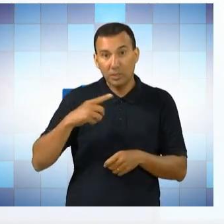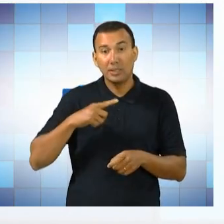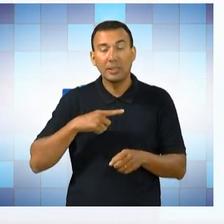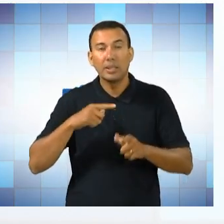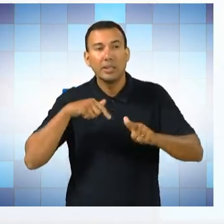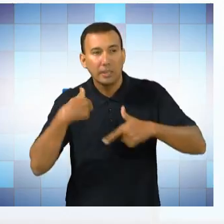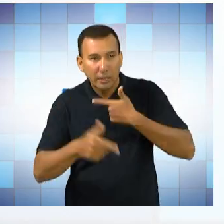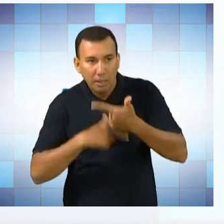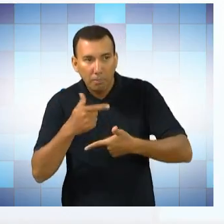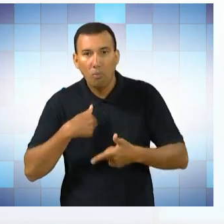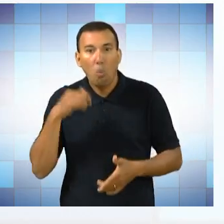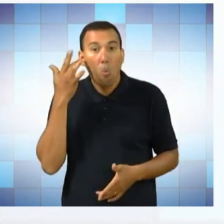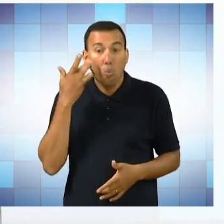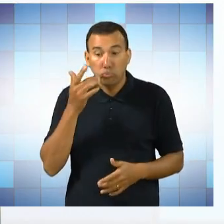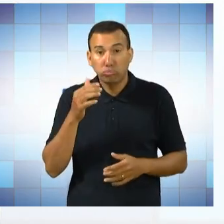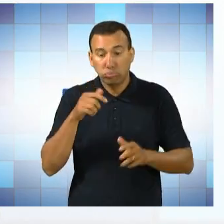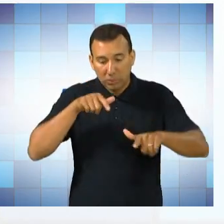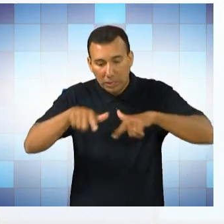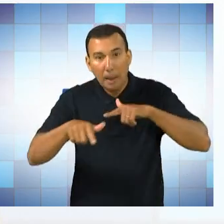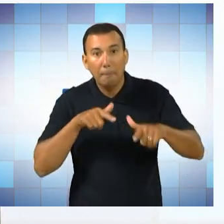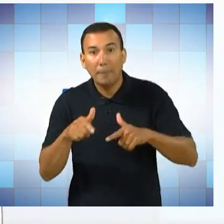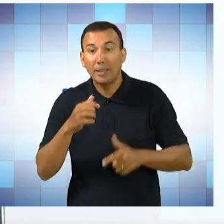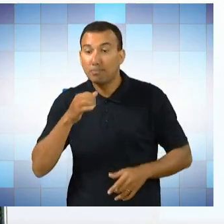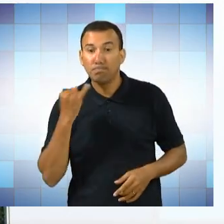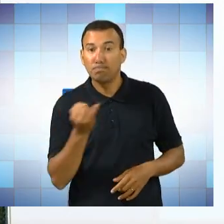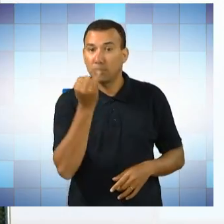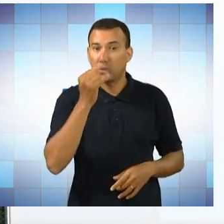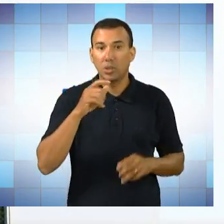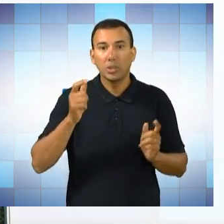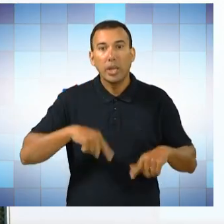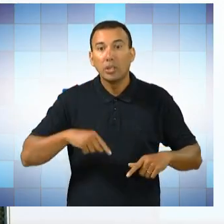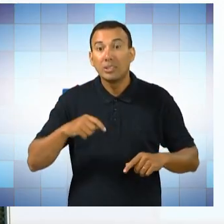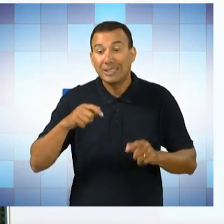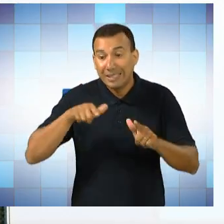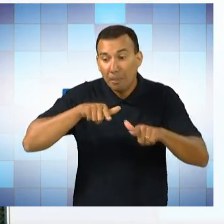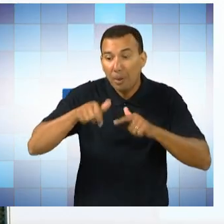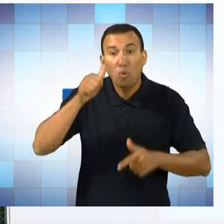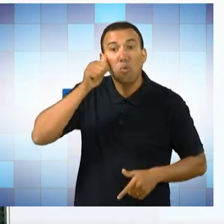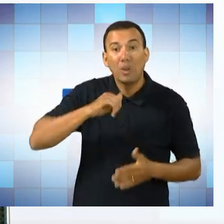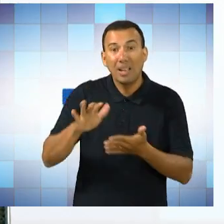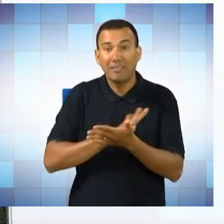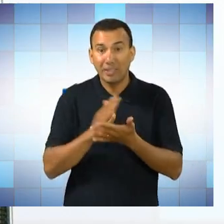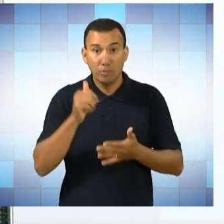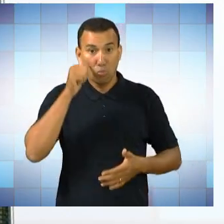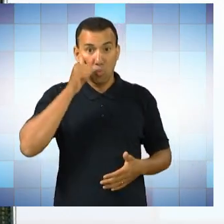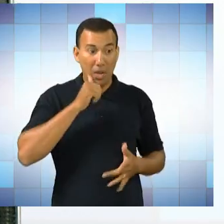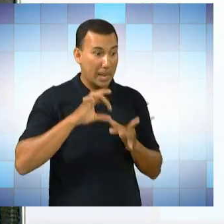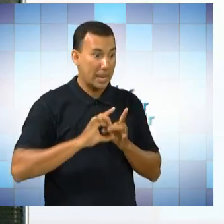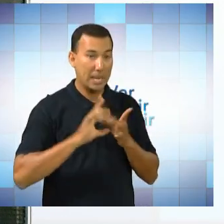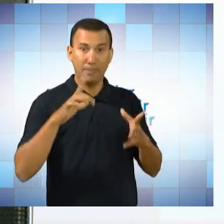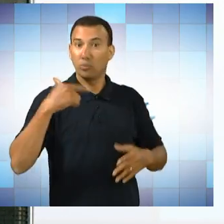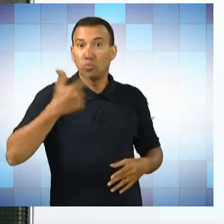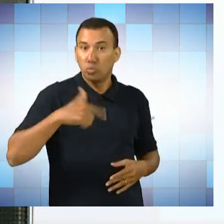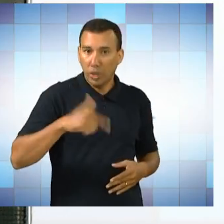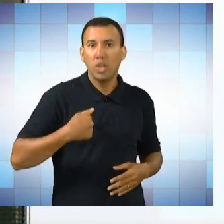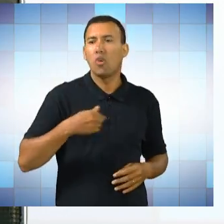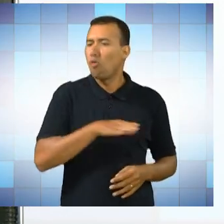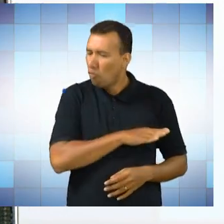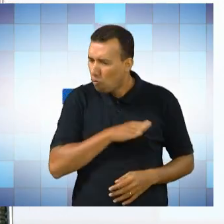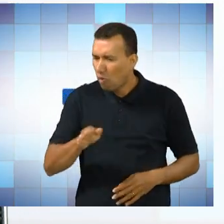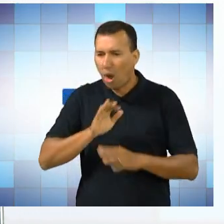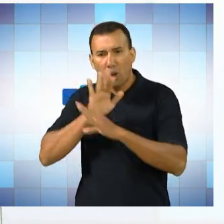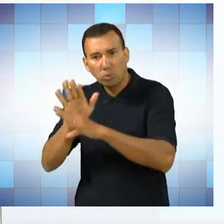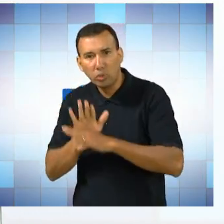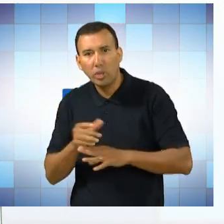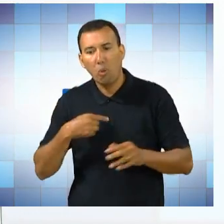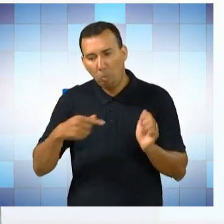considero um trabalho bastante importante, que foi um trabalho com mulheres privadas de liberdade, né? Eu faço parte de uma companhia de teatro de